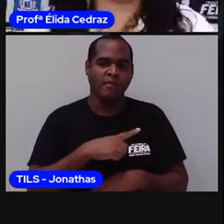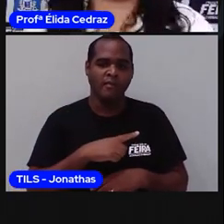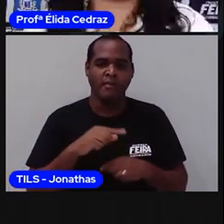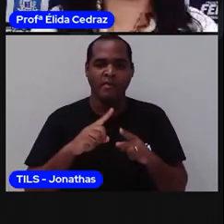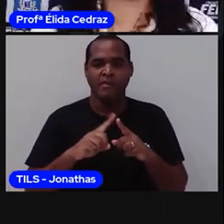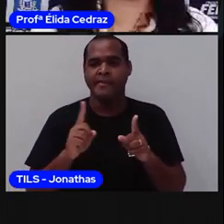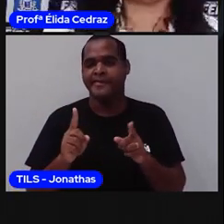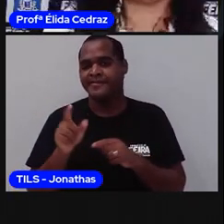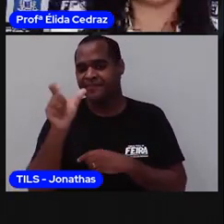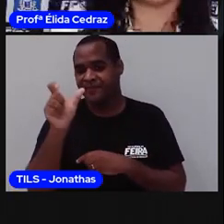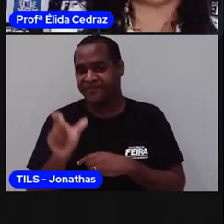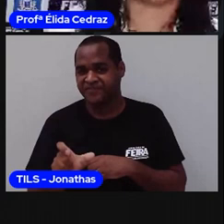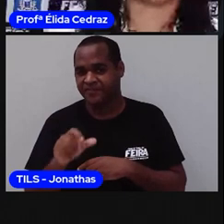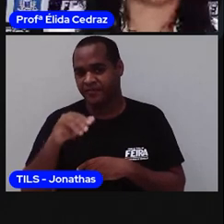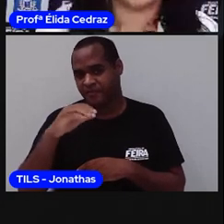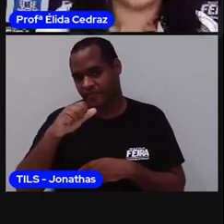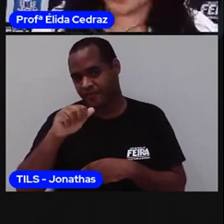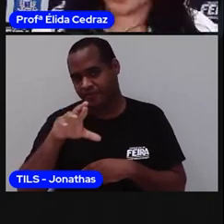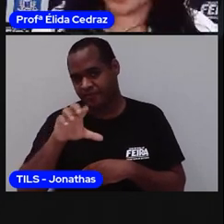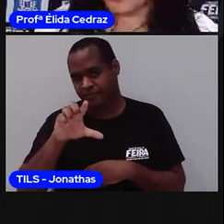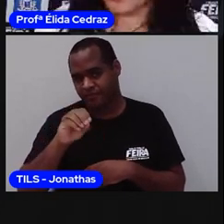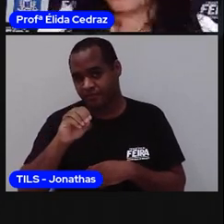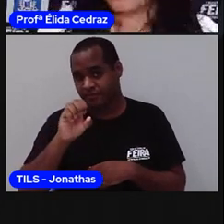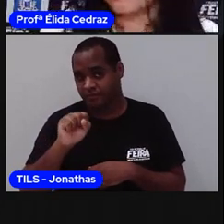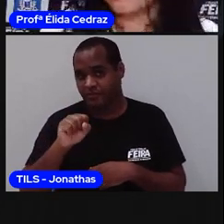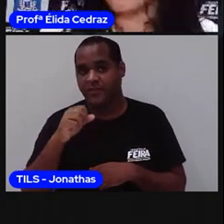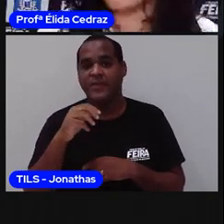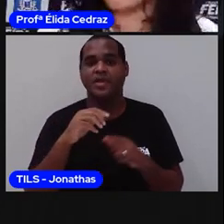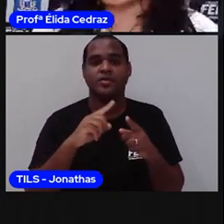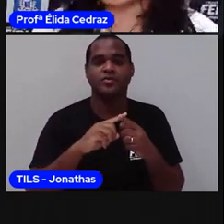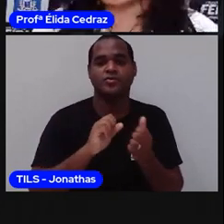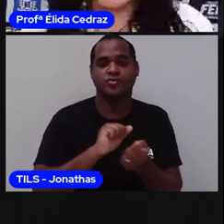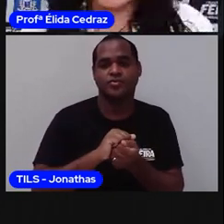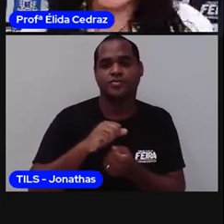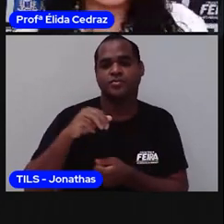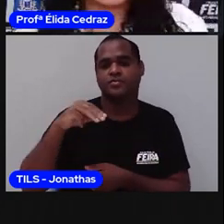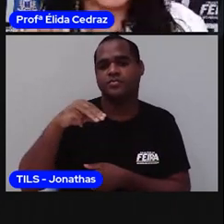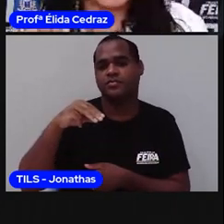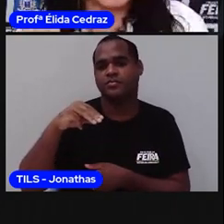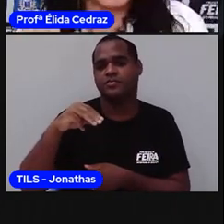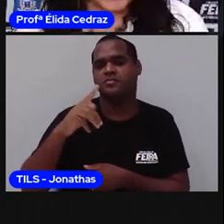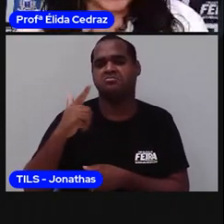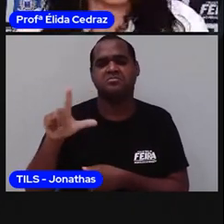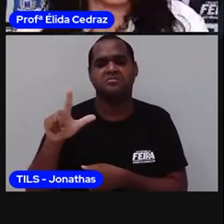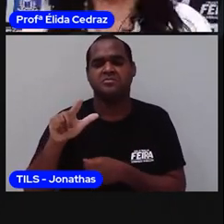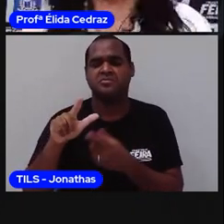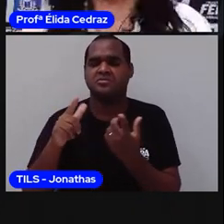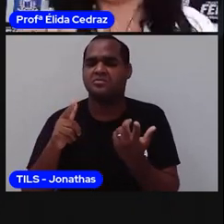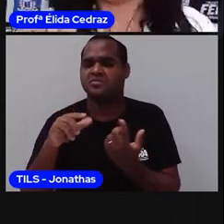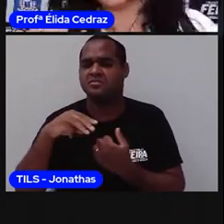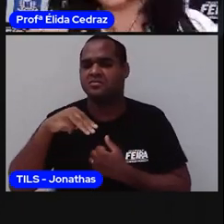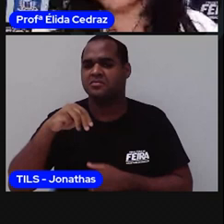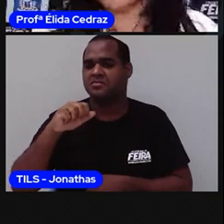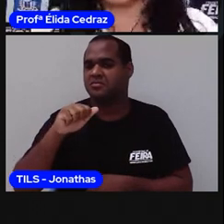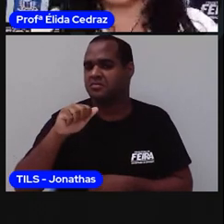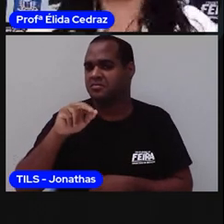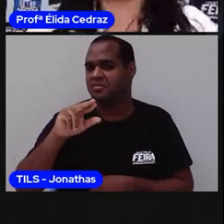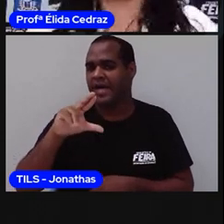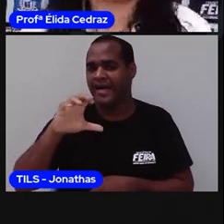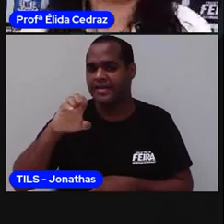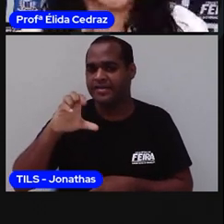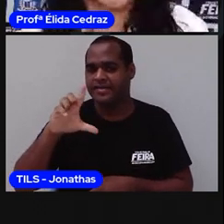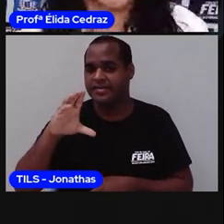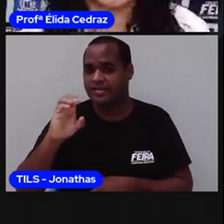tiveram Carlos José e Carolina. Esse Marcelo é irmão